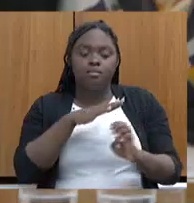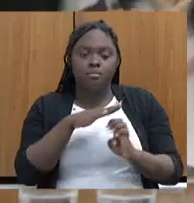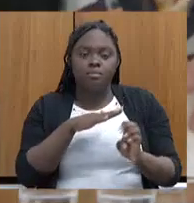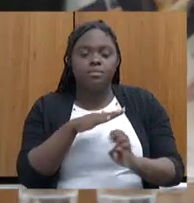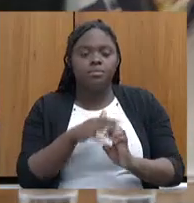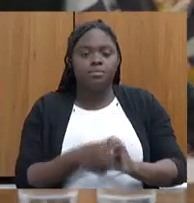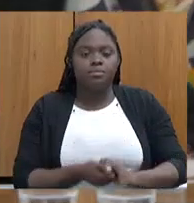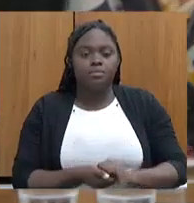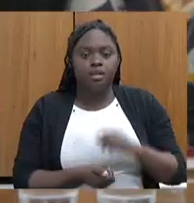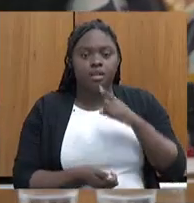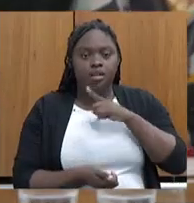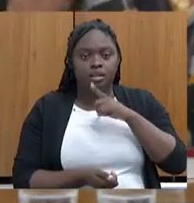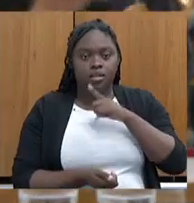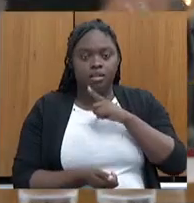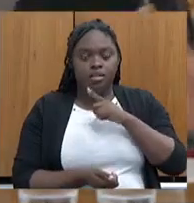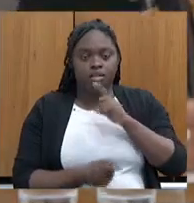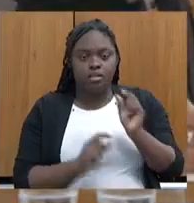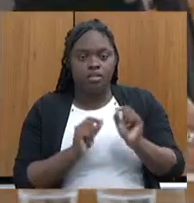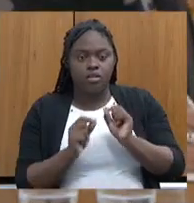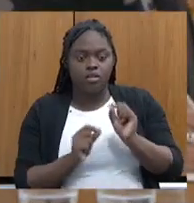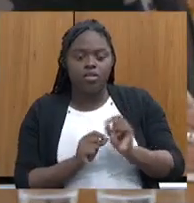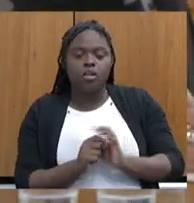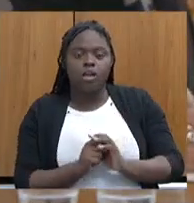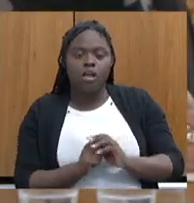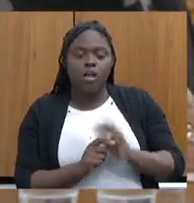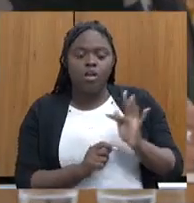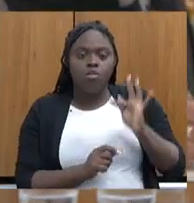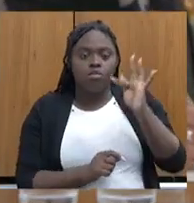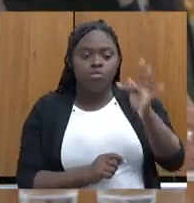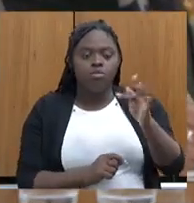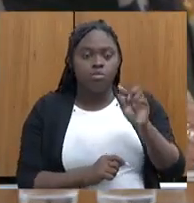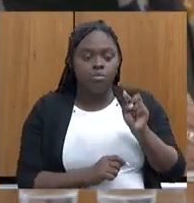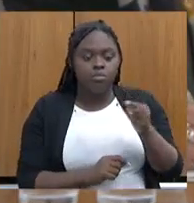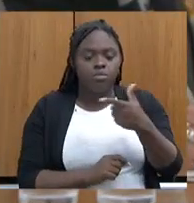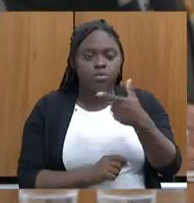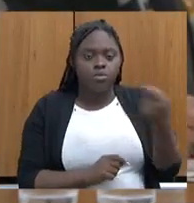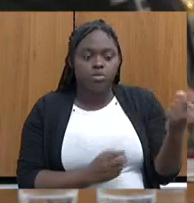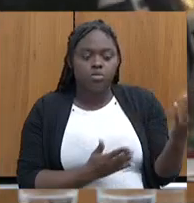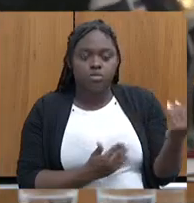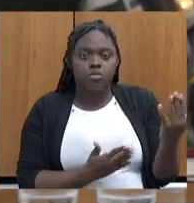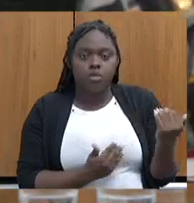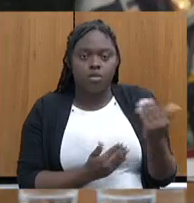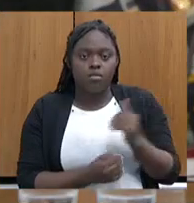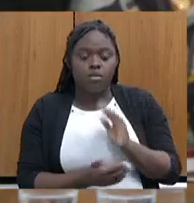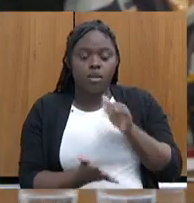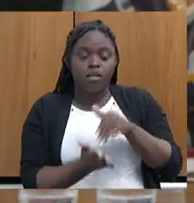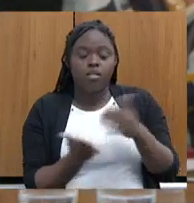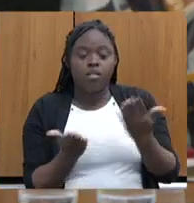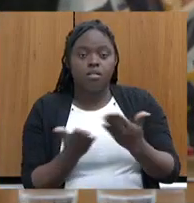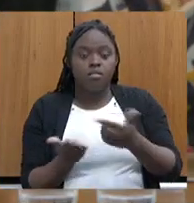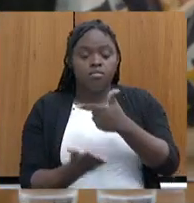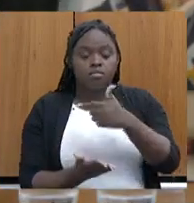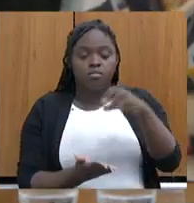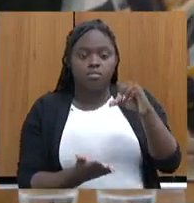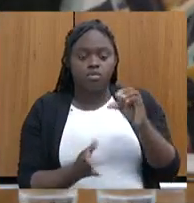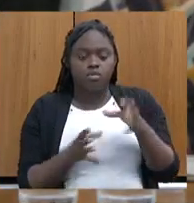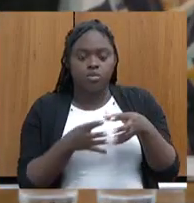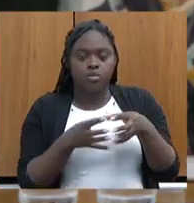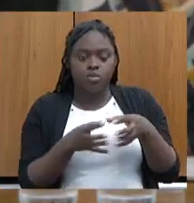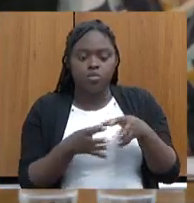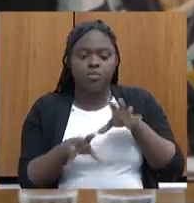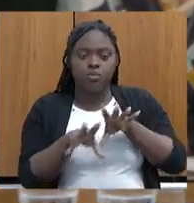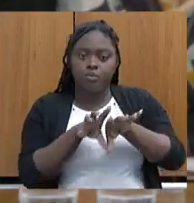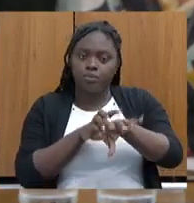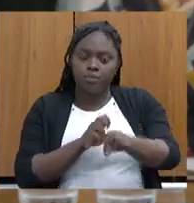Nós temos o Empresa Indas Jovens, uma previsão de 1.200 jovens qualificados. Até o momento, 29 turmas foram concluídas, com